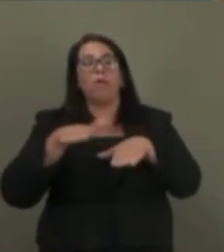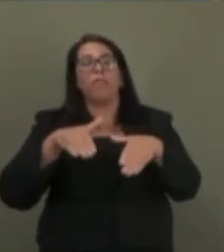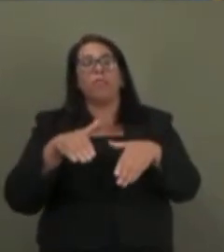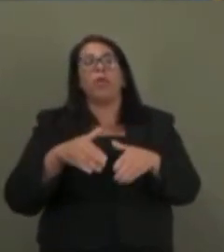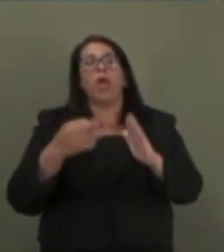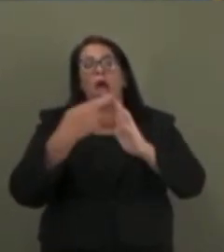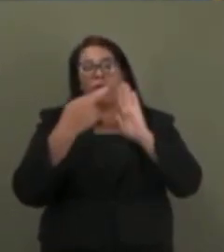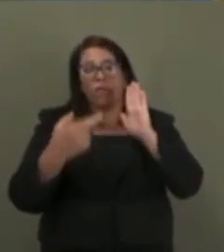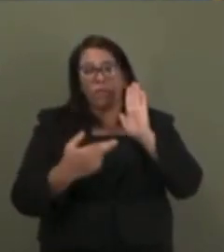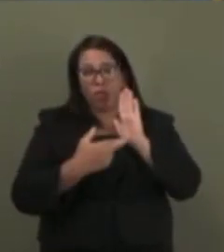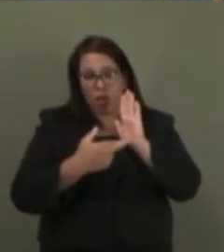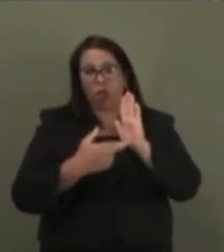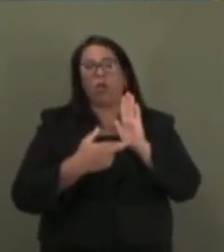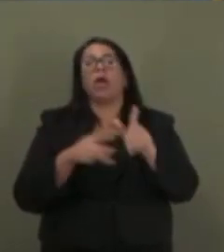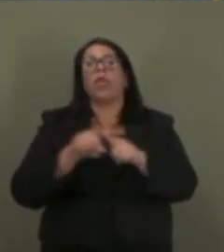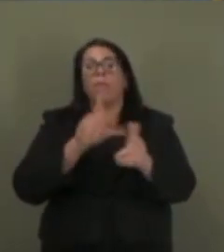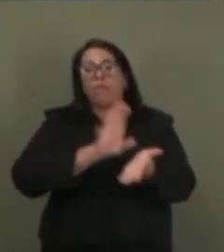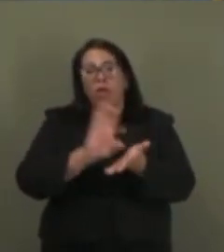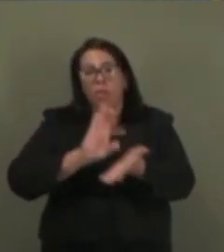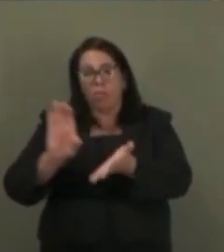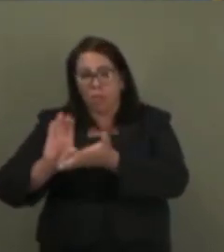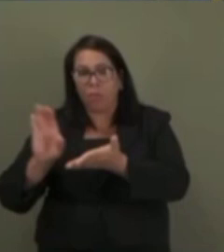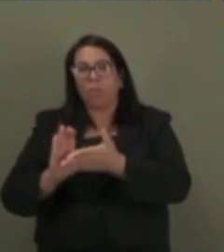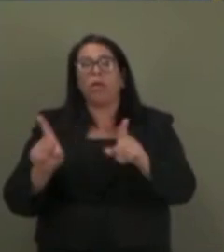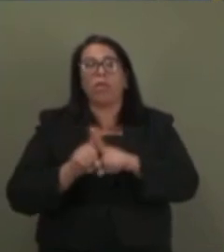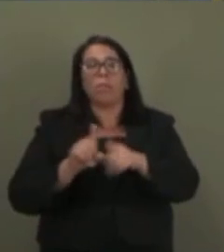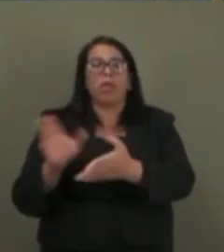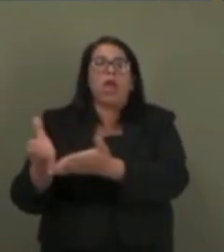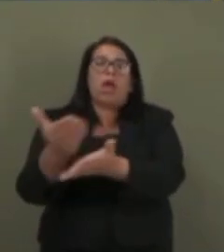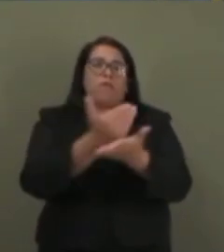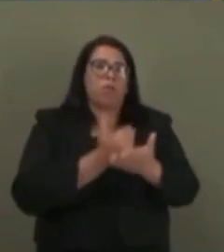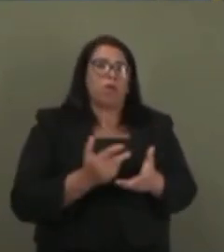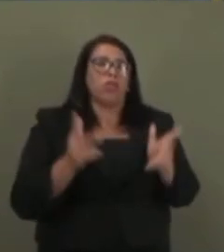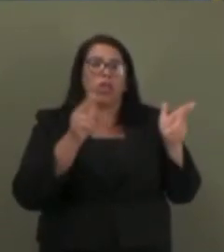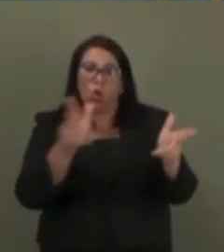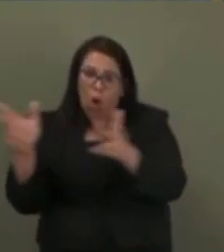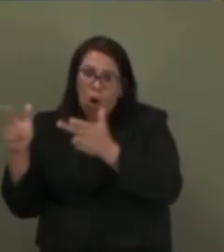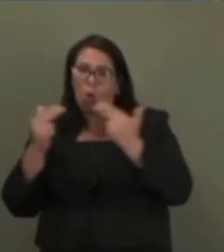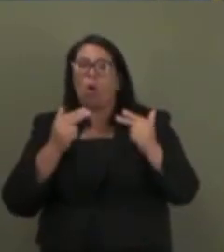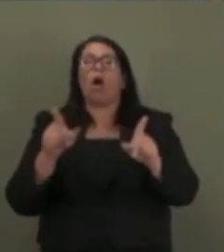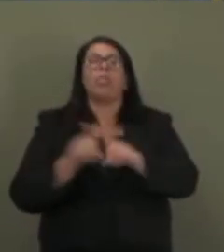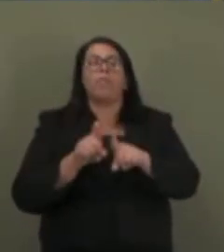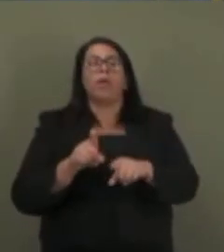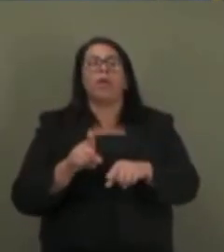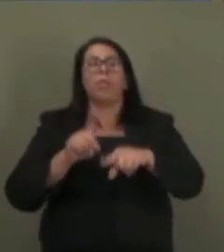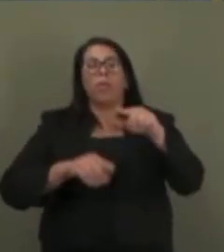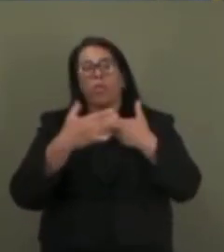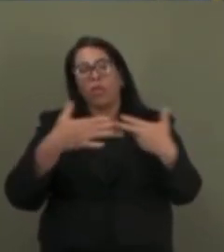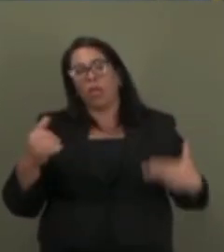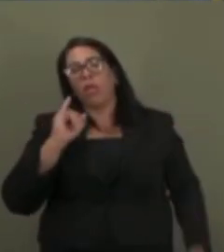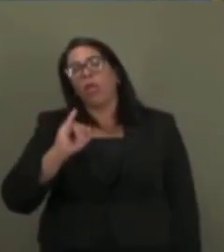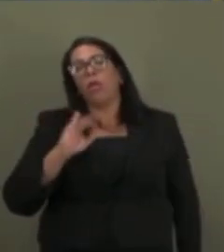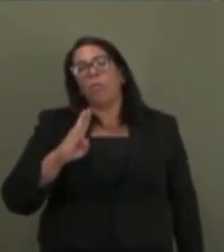critérios do rateio da cota parte dos municípios na arrecadação do imposto sobre serviços, bens e serviços, o IBS,